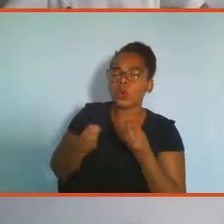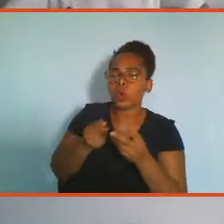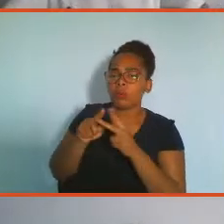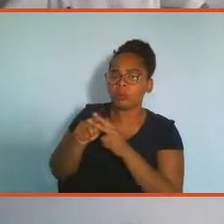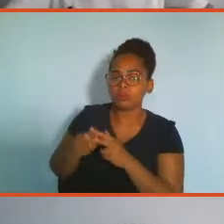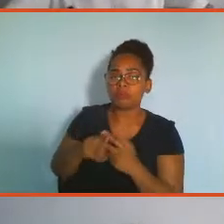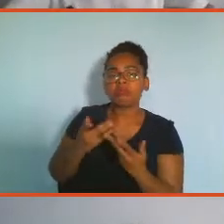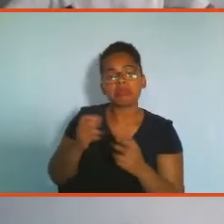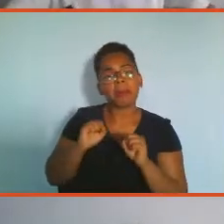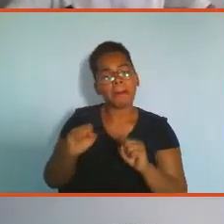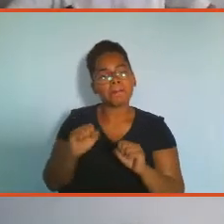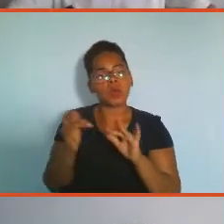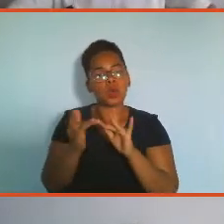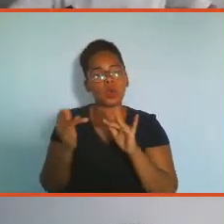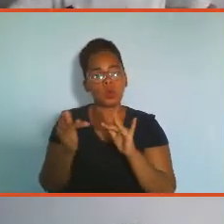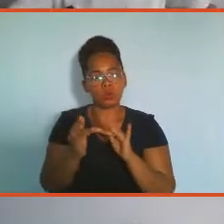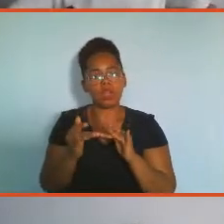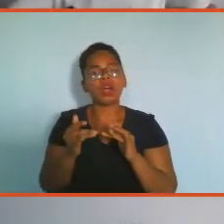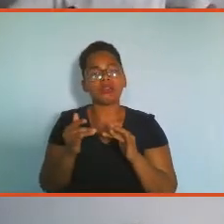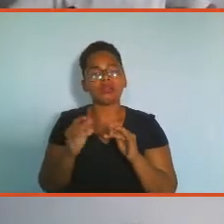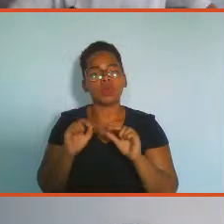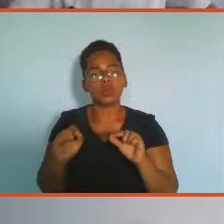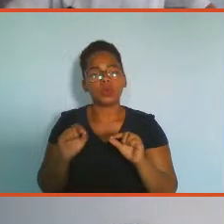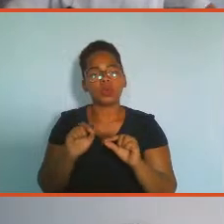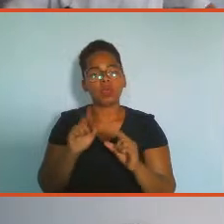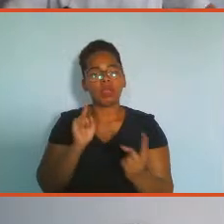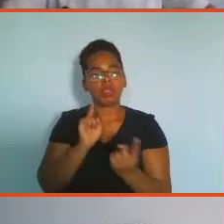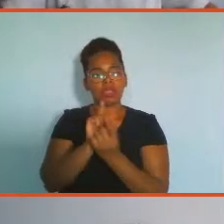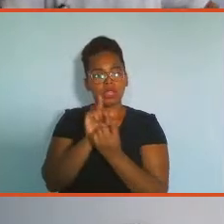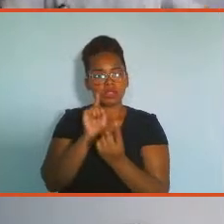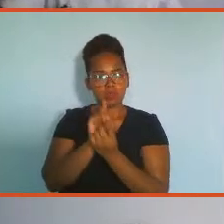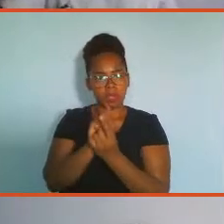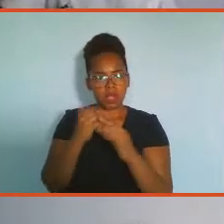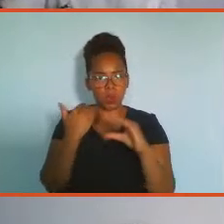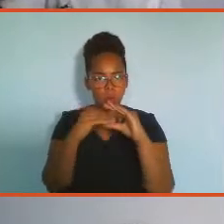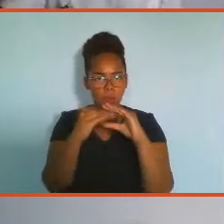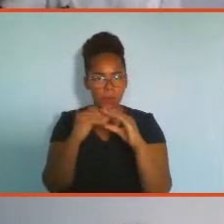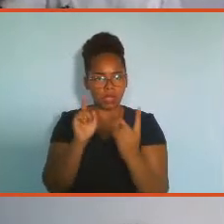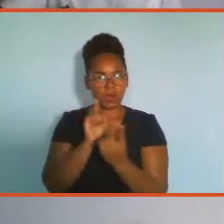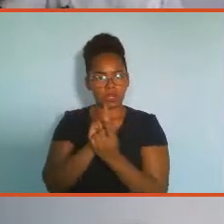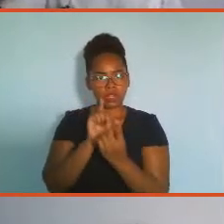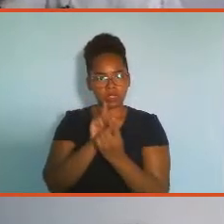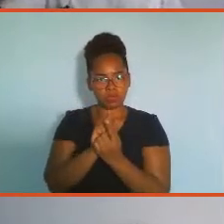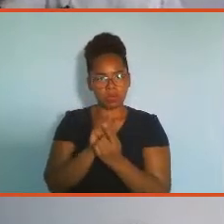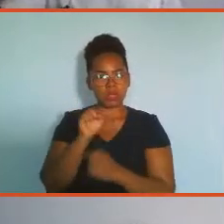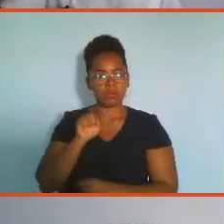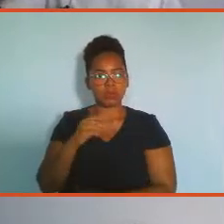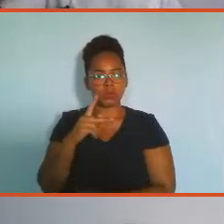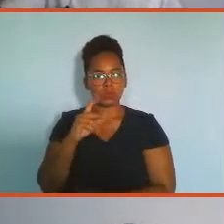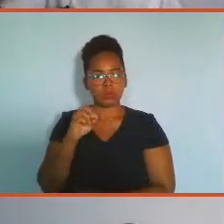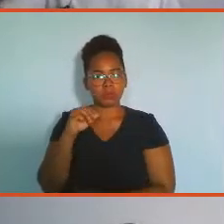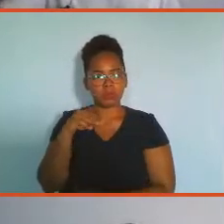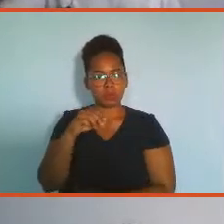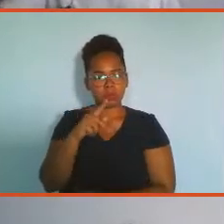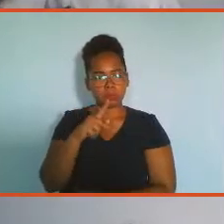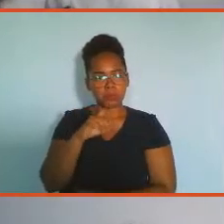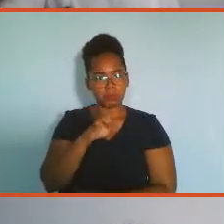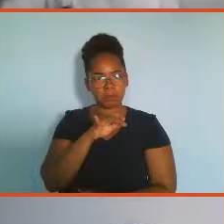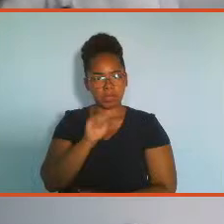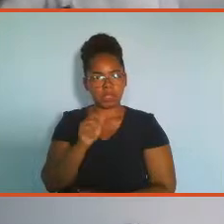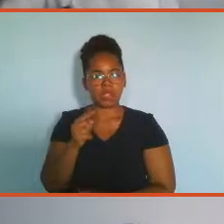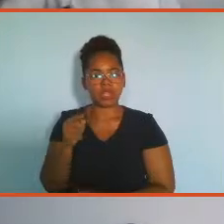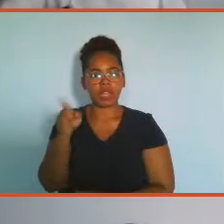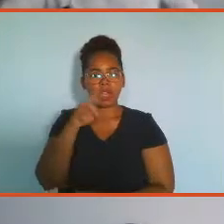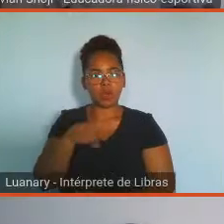sescsp.org .br obter as informações e dar início ao processo. Caso necessite